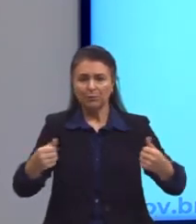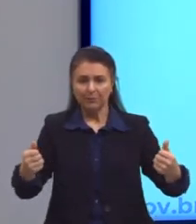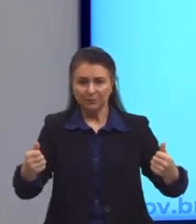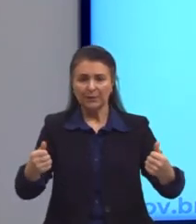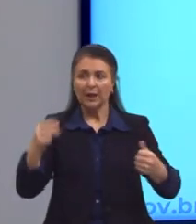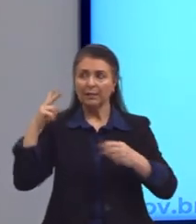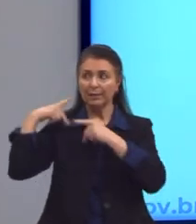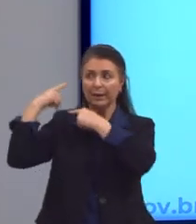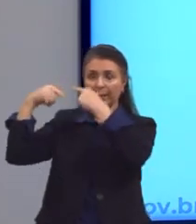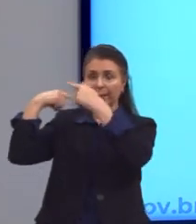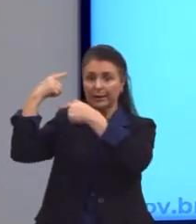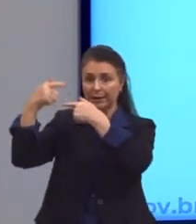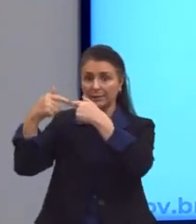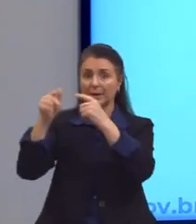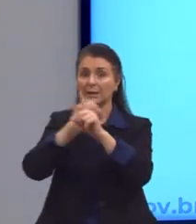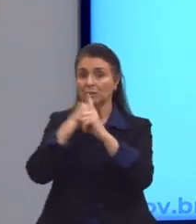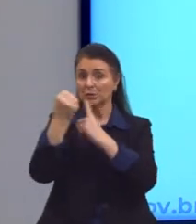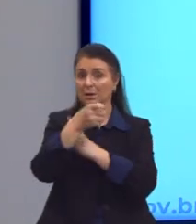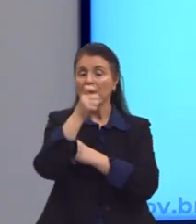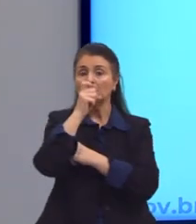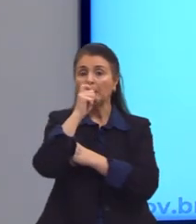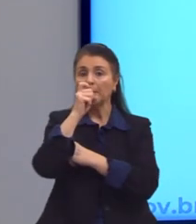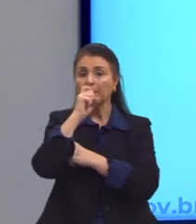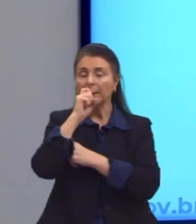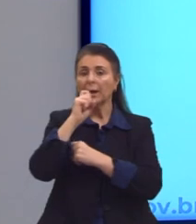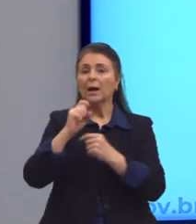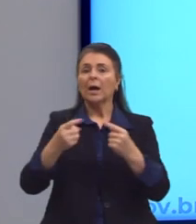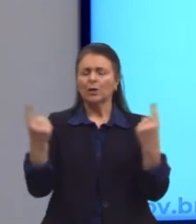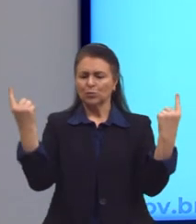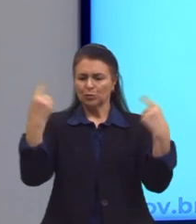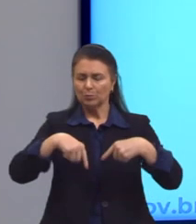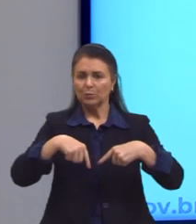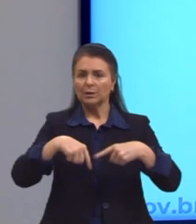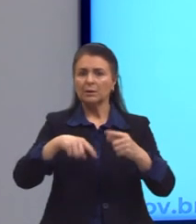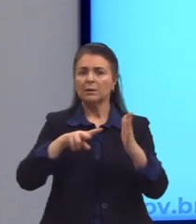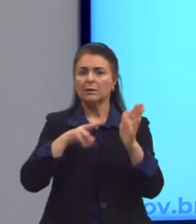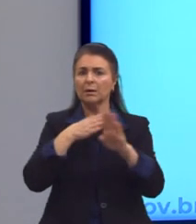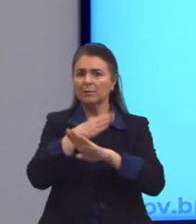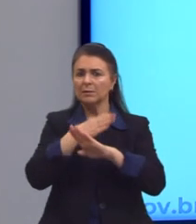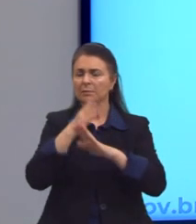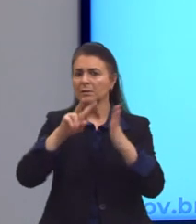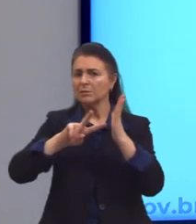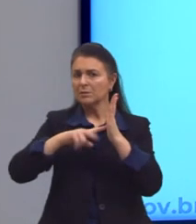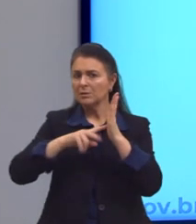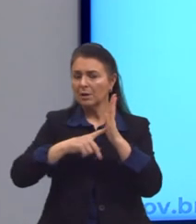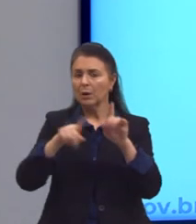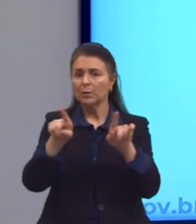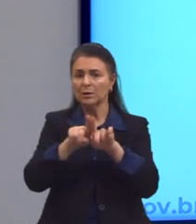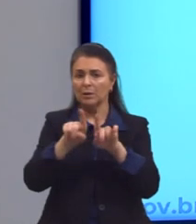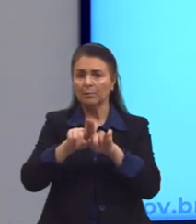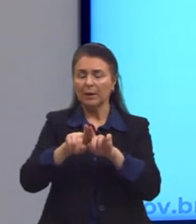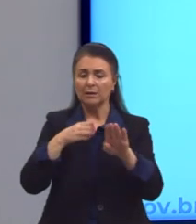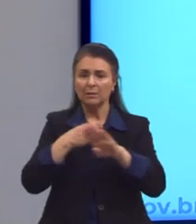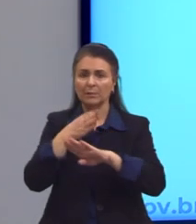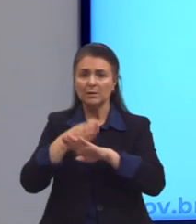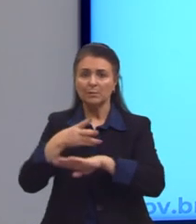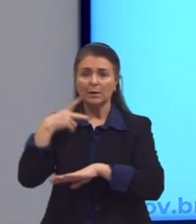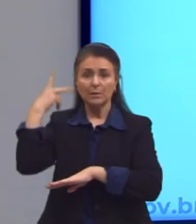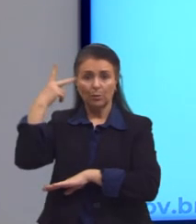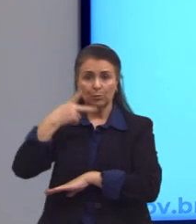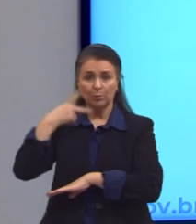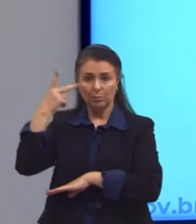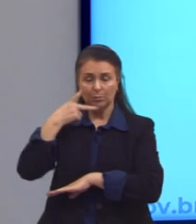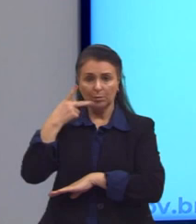disputas na composição sindical e na presença de esfera político-partidária, também não. Exigências de